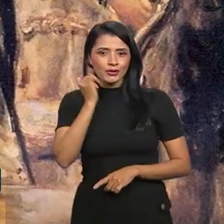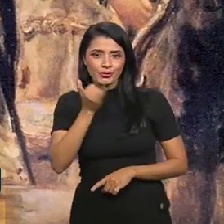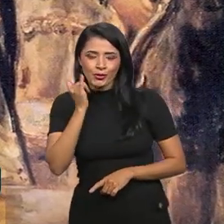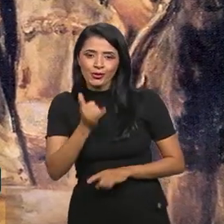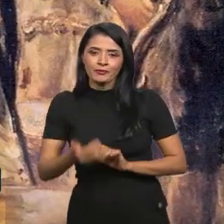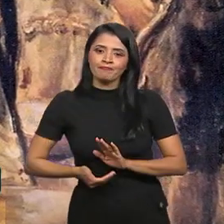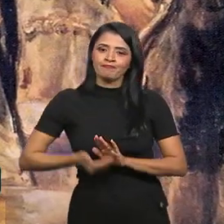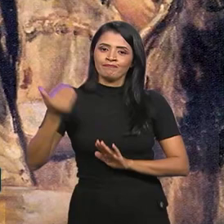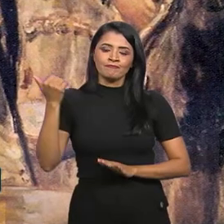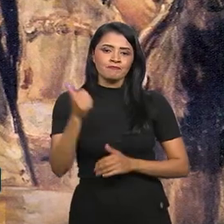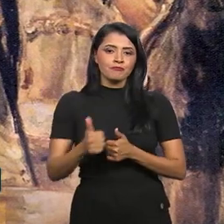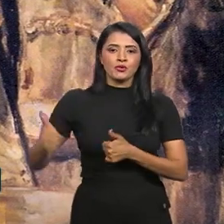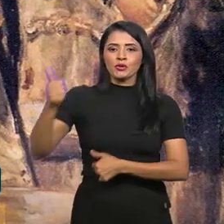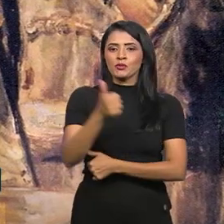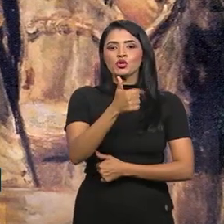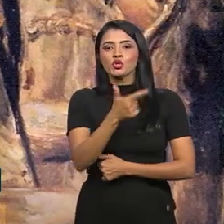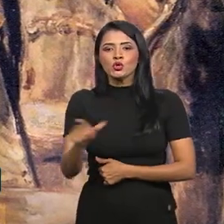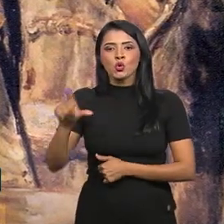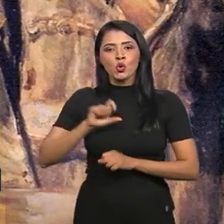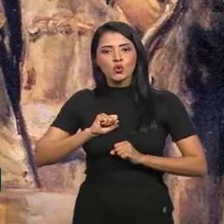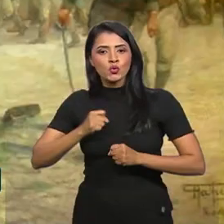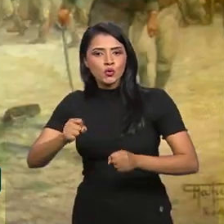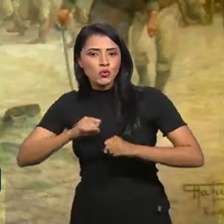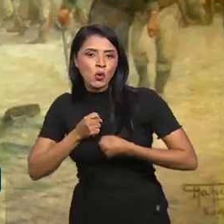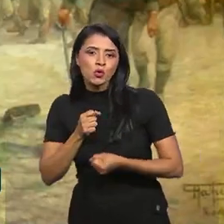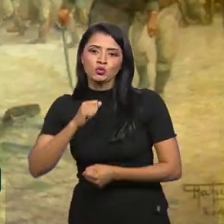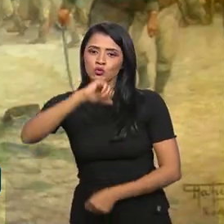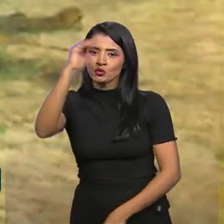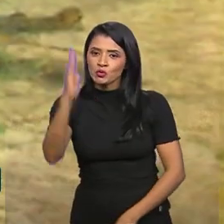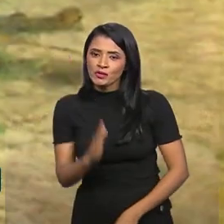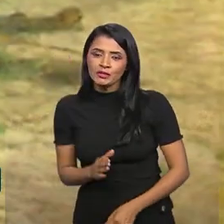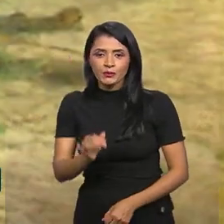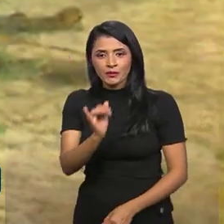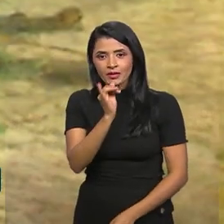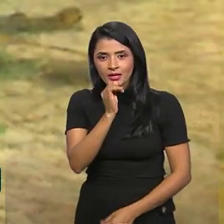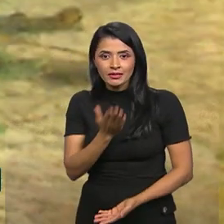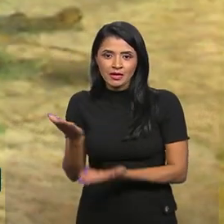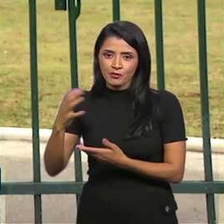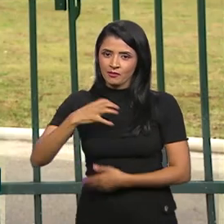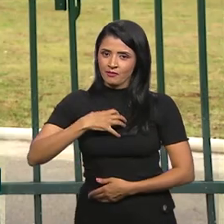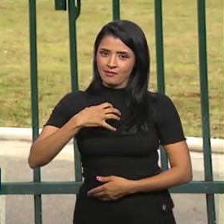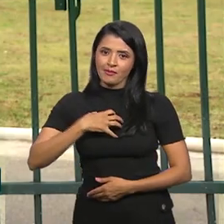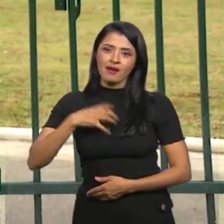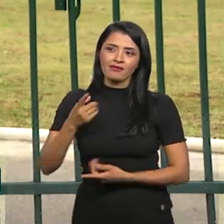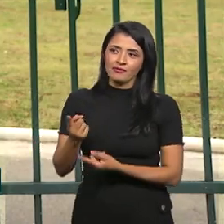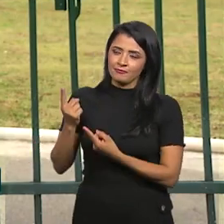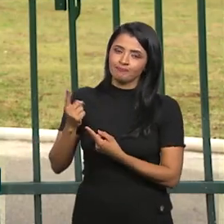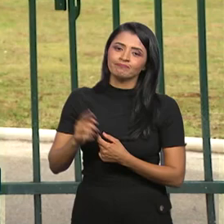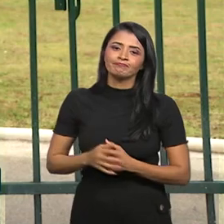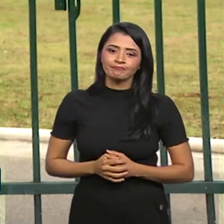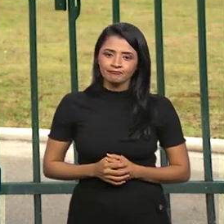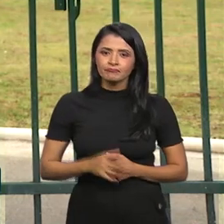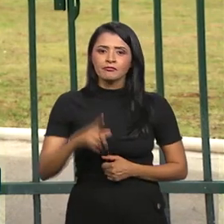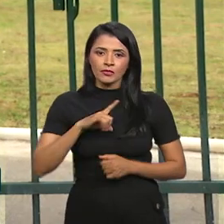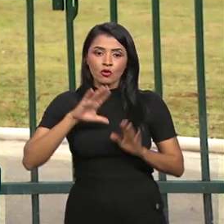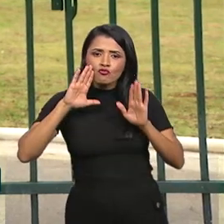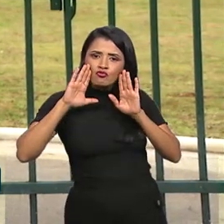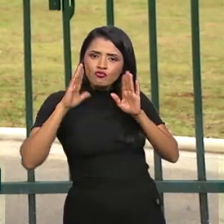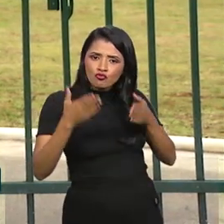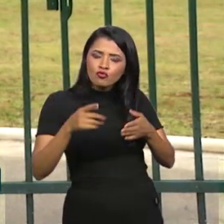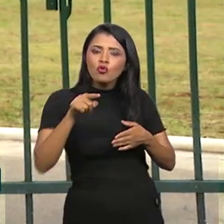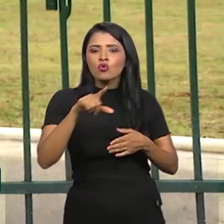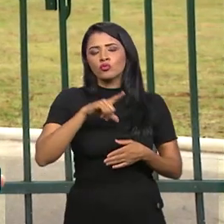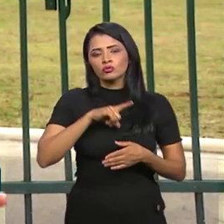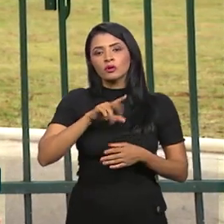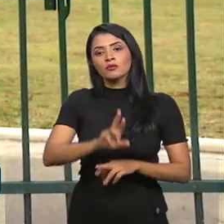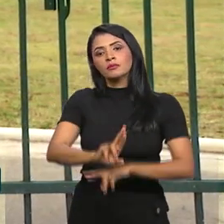apagaria o protagonismo de outras iniciativas pelo país, como por exemplo na Bahia. Existe a centralidade ali, a